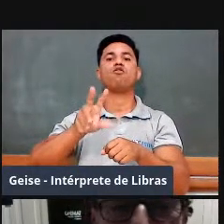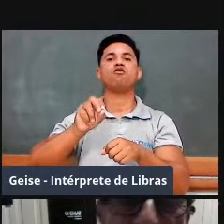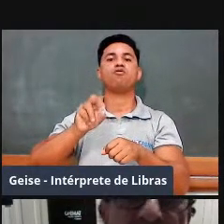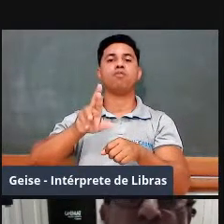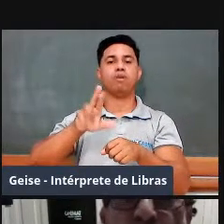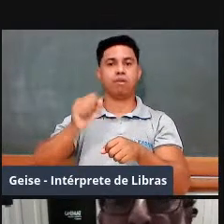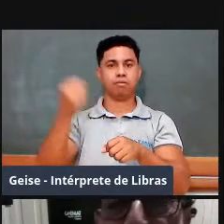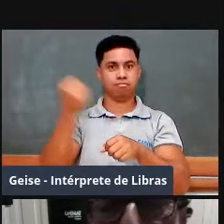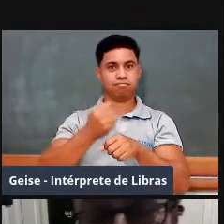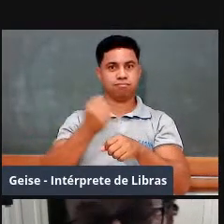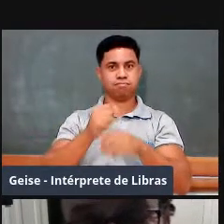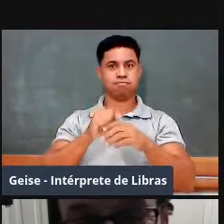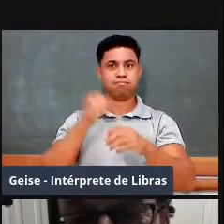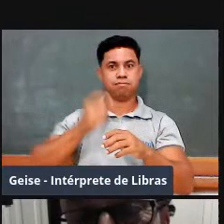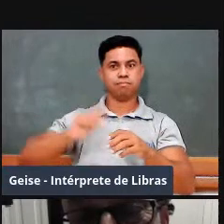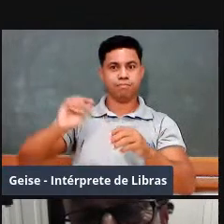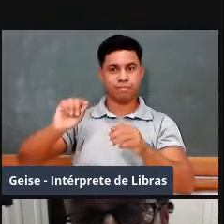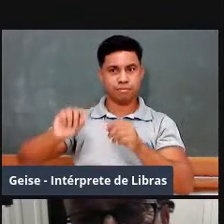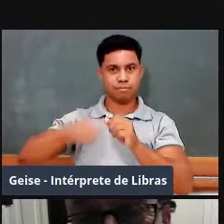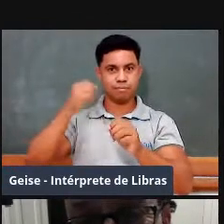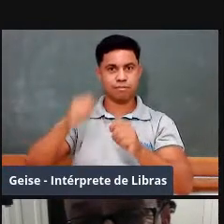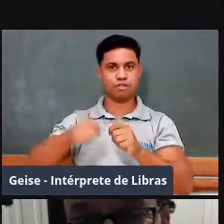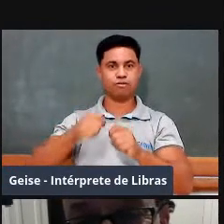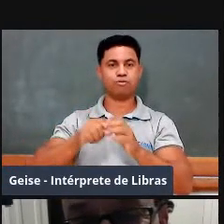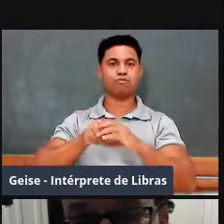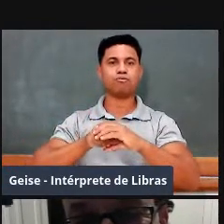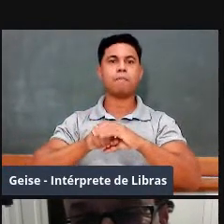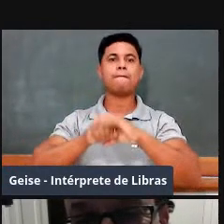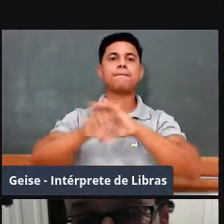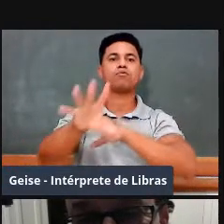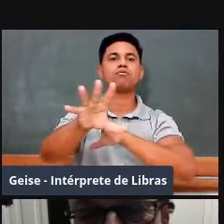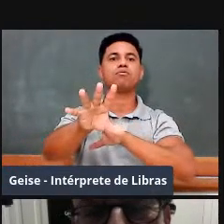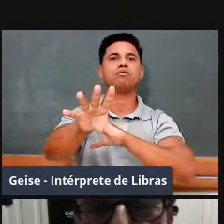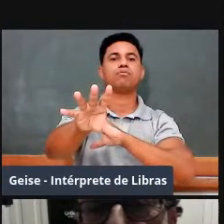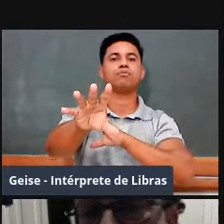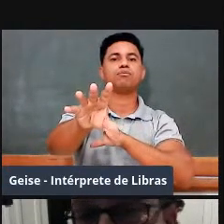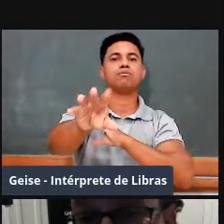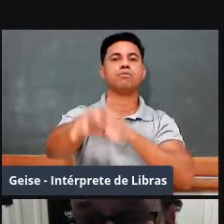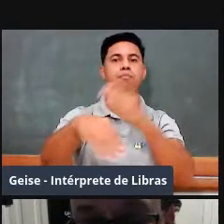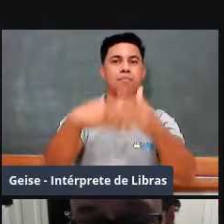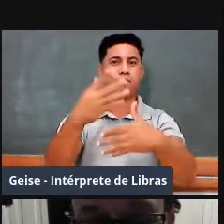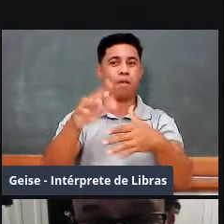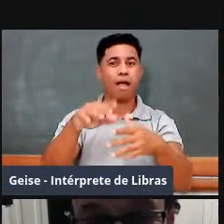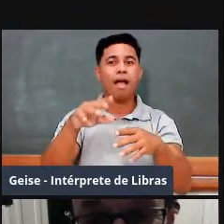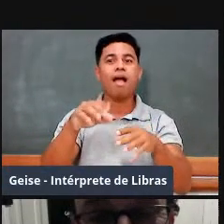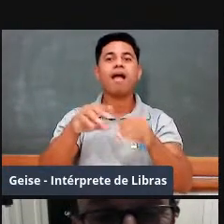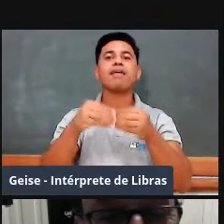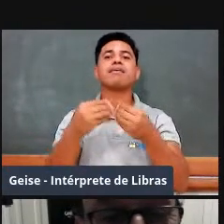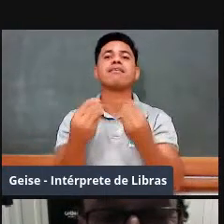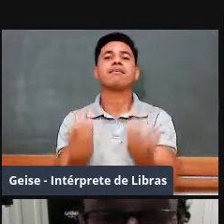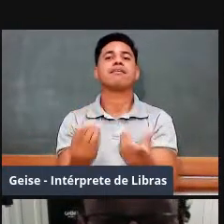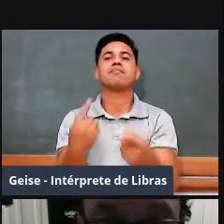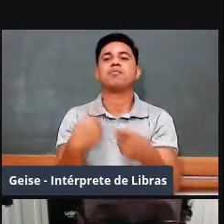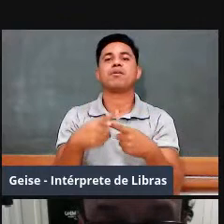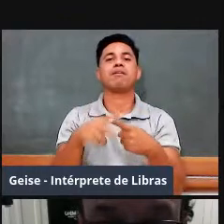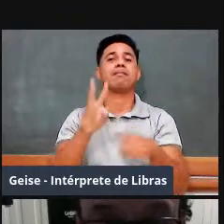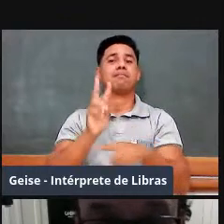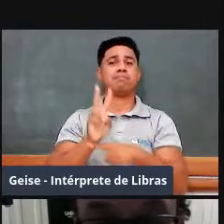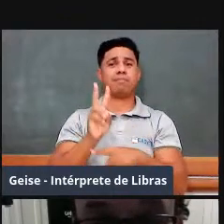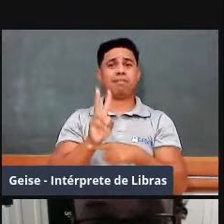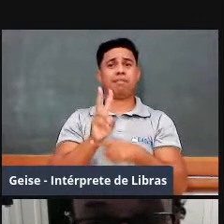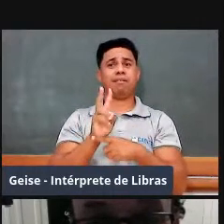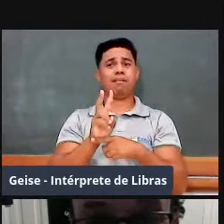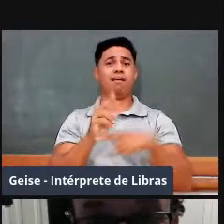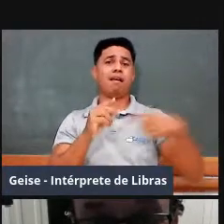de construir altas muralhas, ele já não funciona para a defesa, porque o inimigo tem